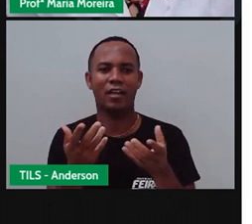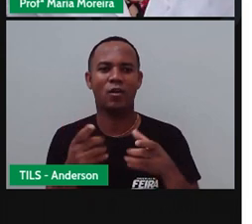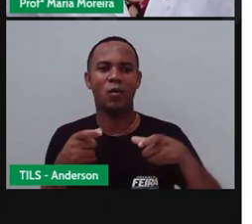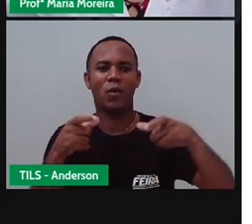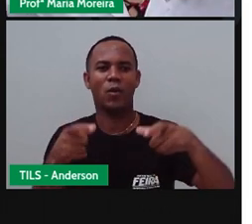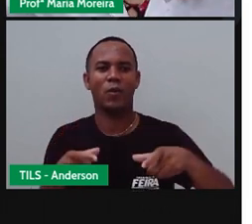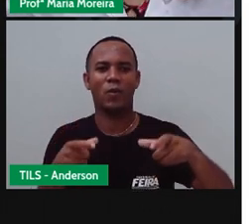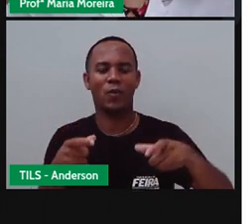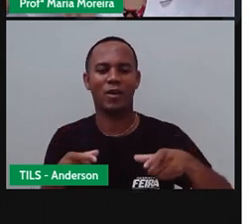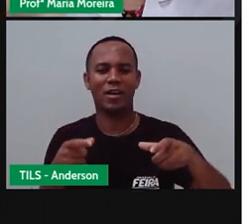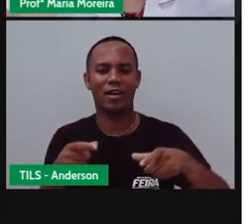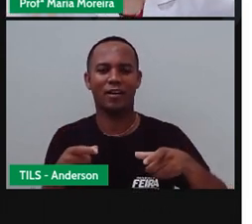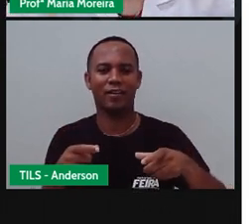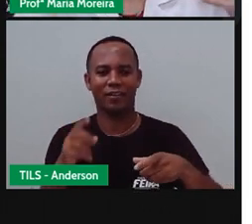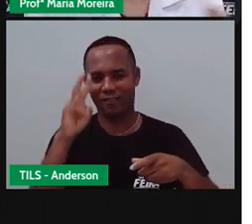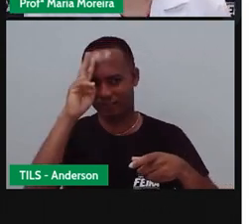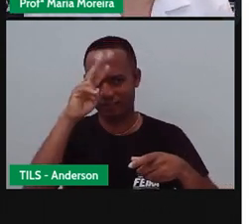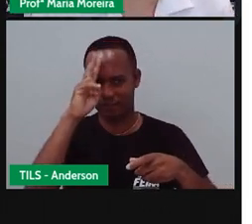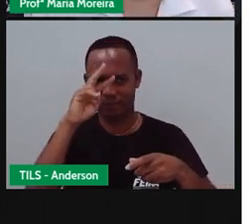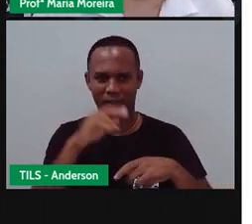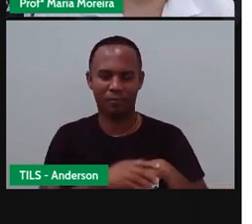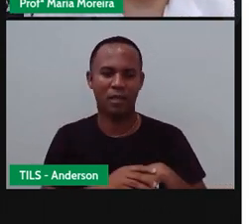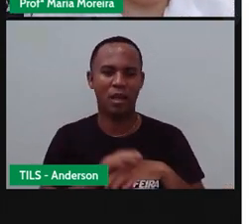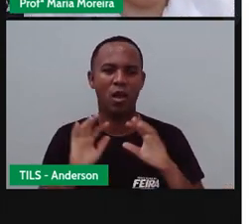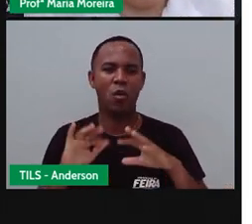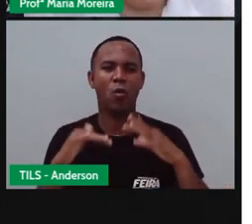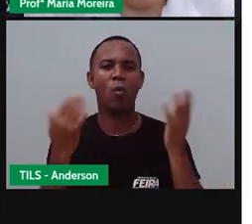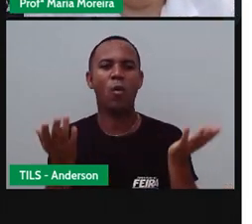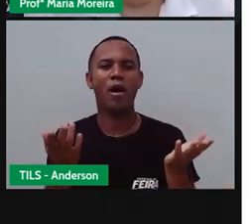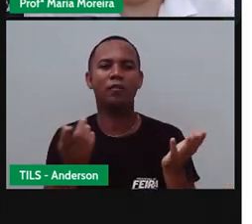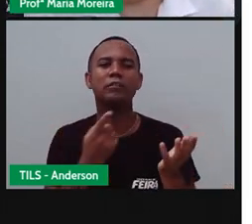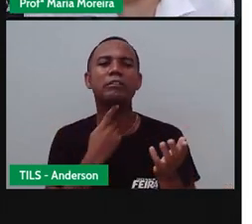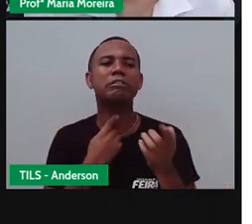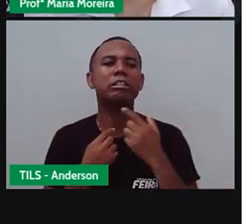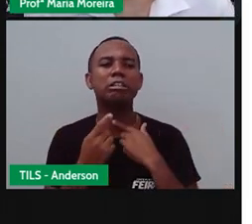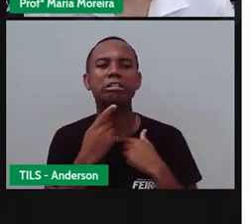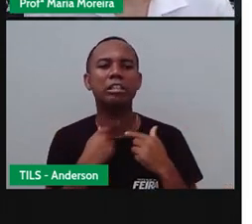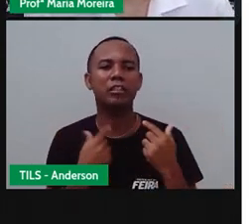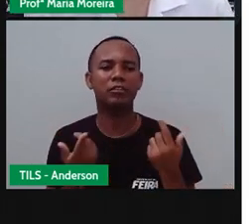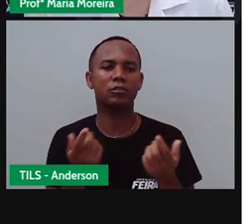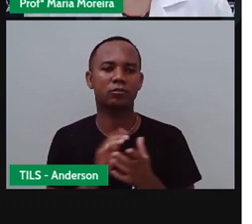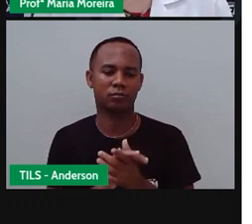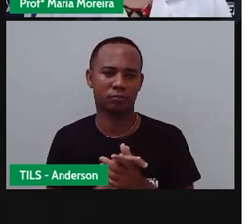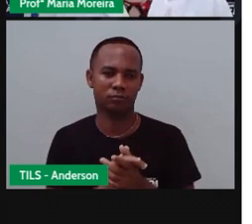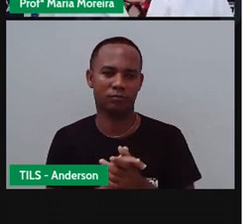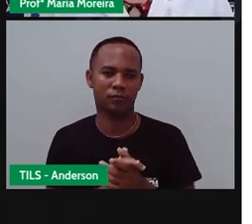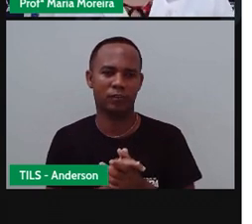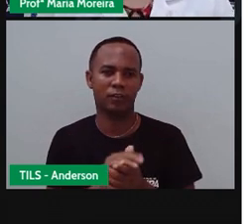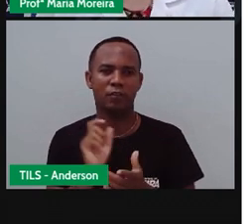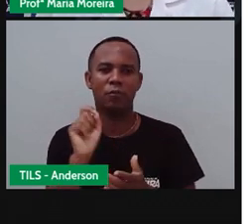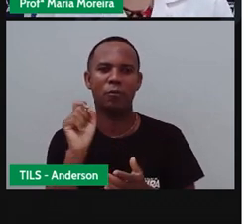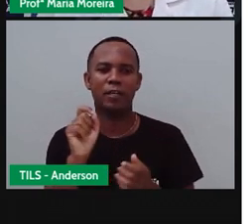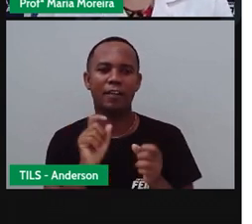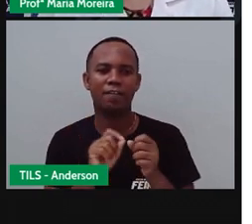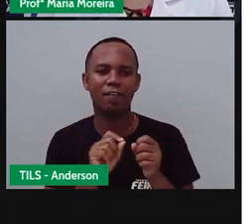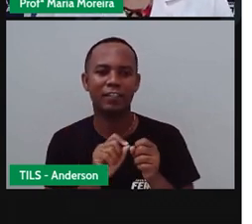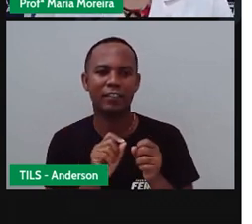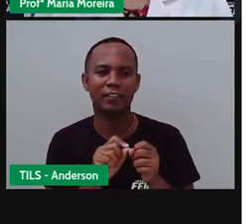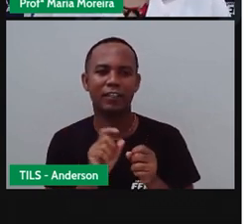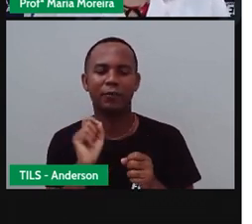no Tan-tan-tan Qual era o desejo de Ivo, de fato? Ele queria fazer o quê?